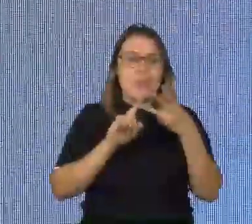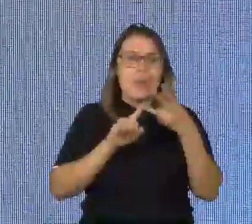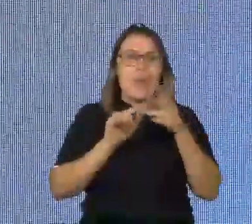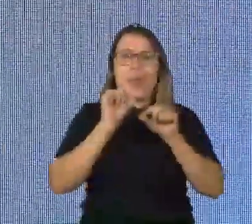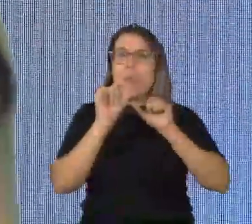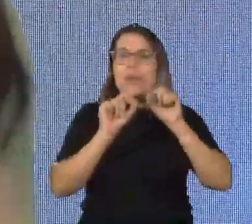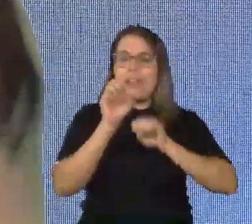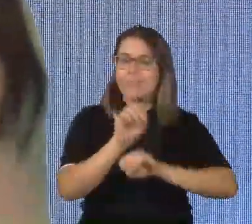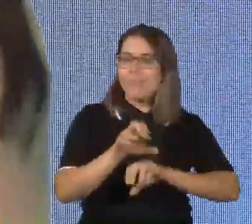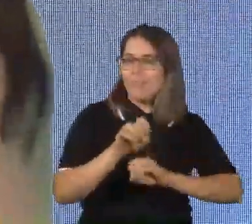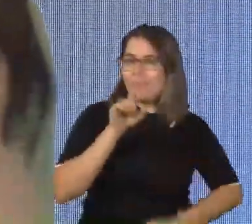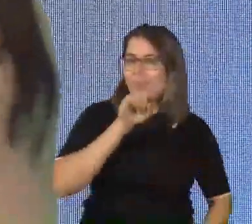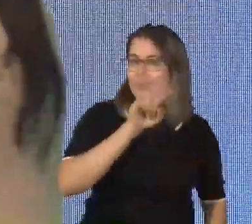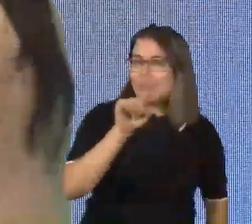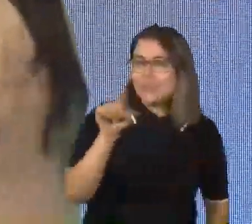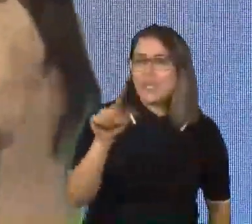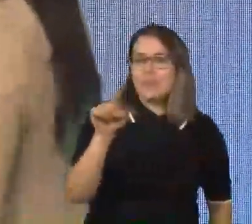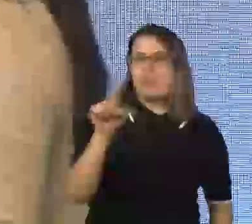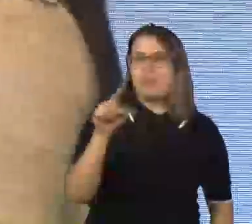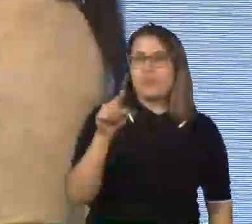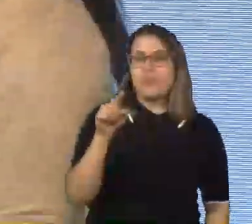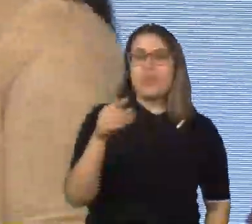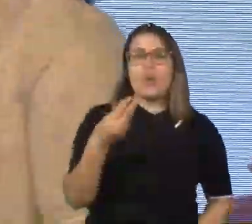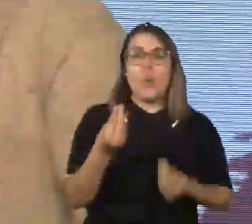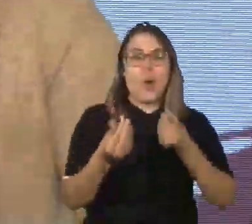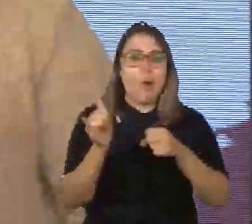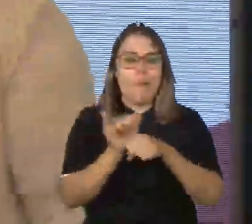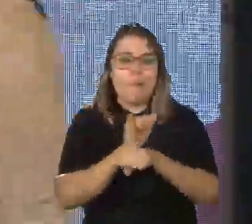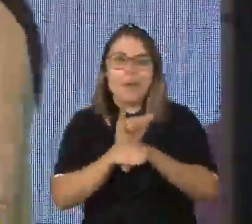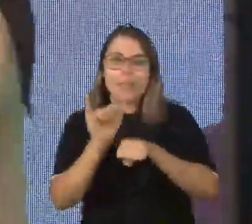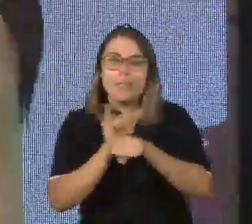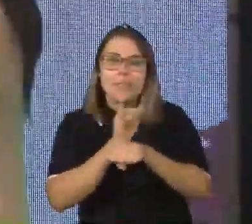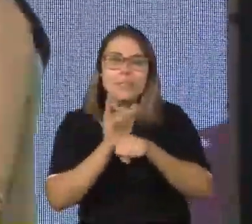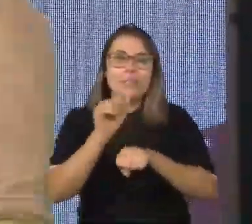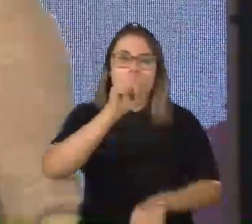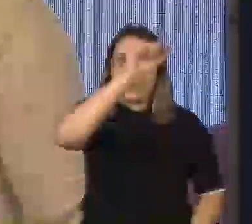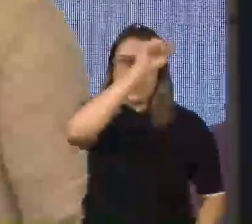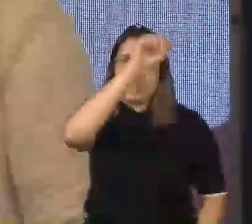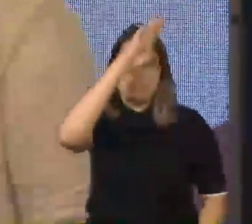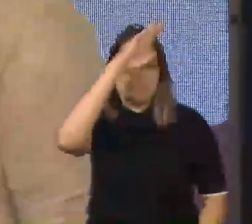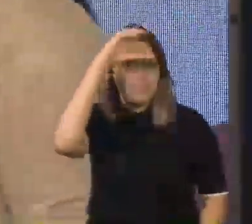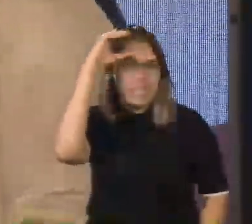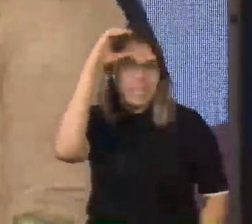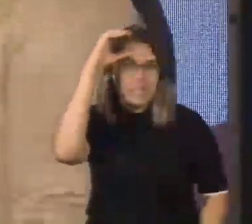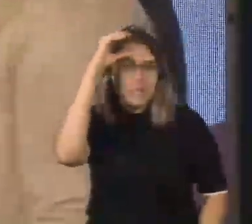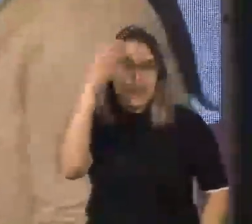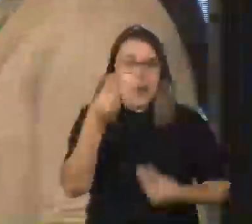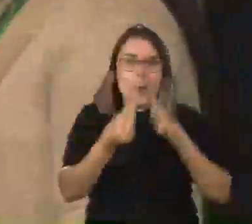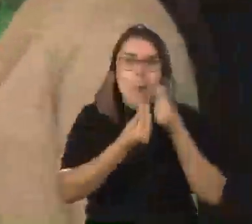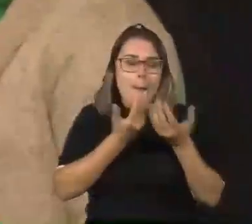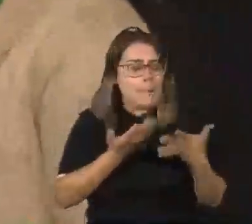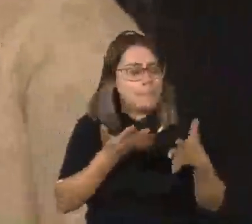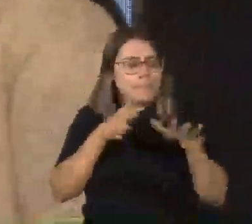o processo de estratégias de alfabetização, métodos inclusivos